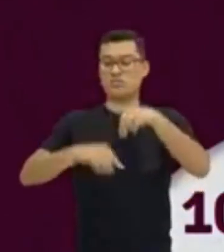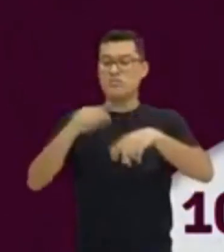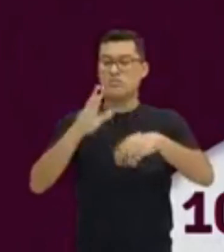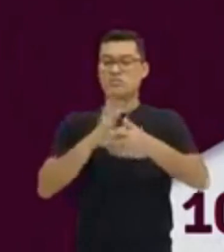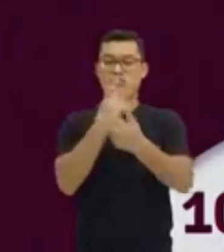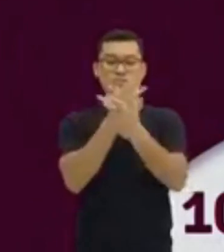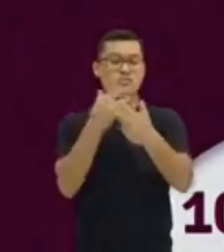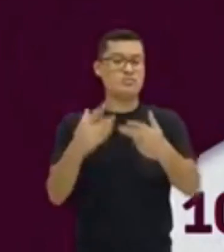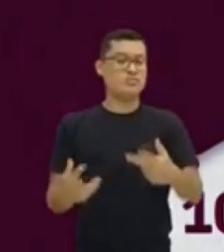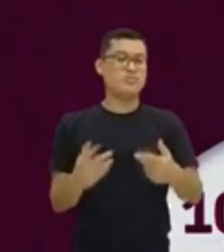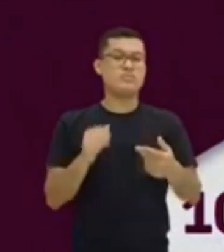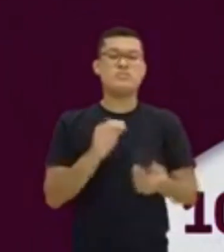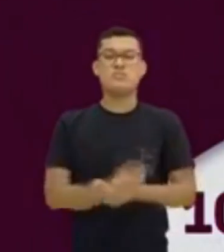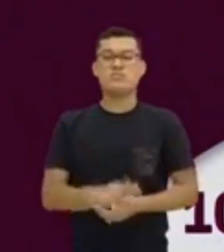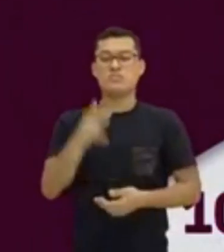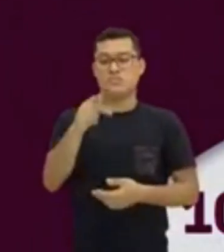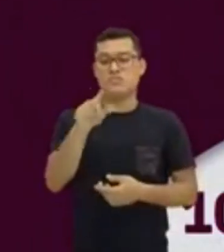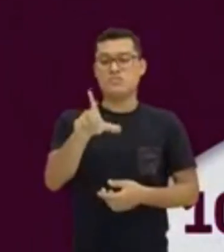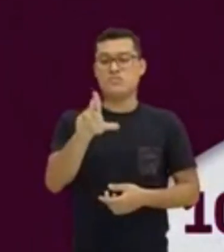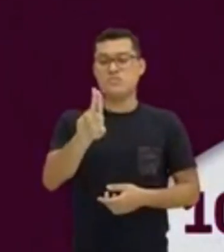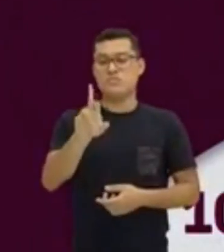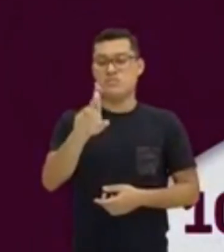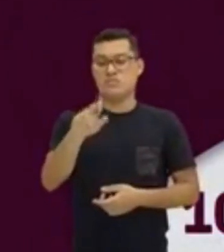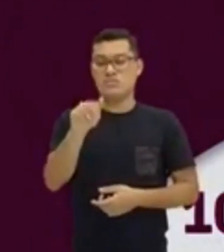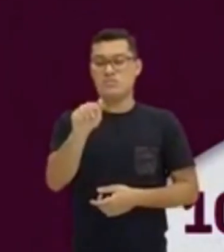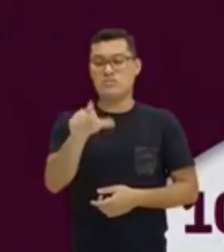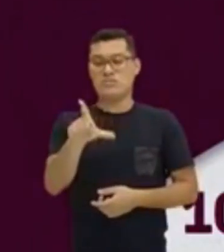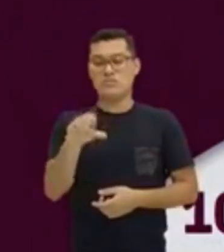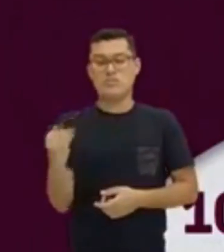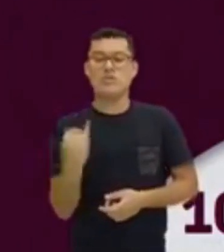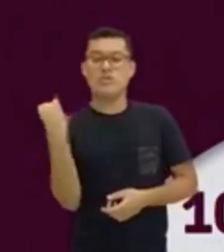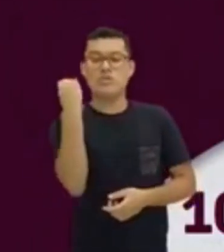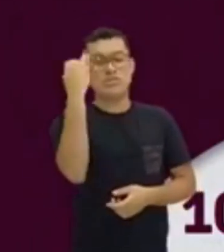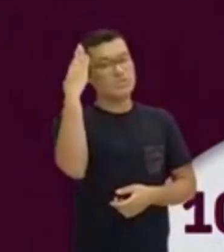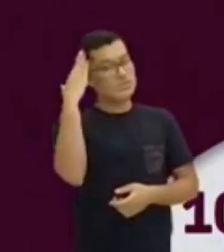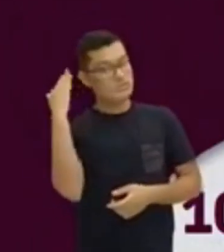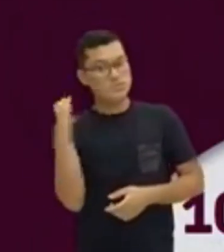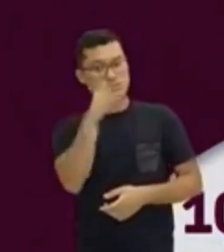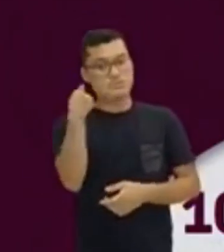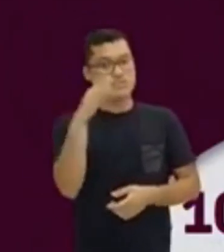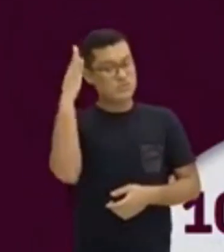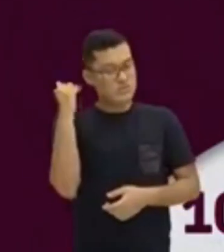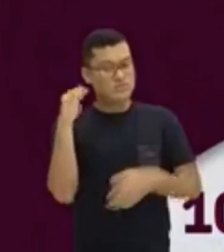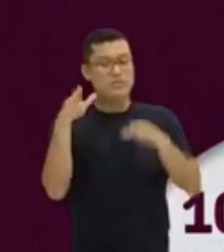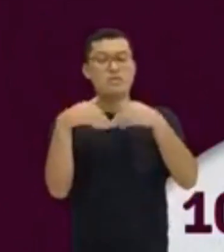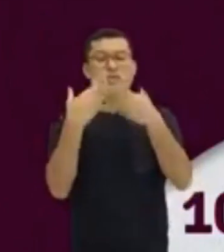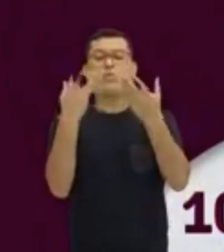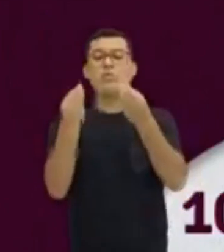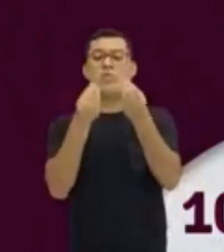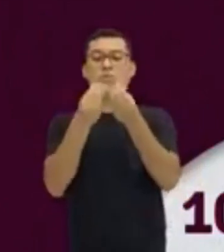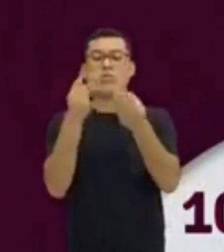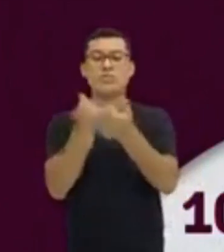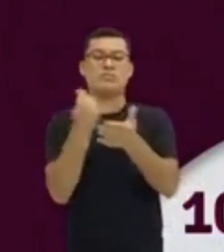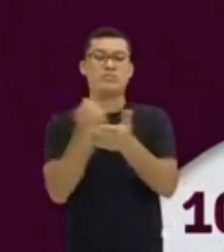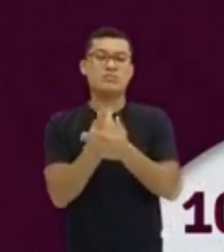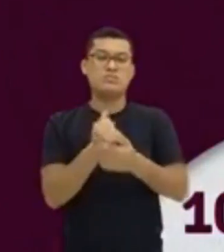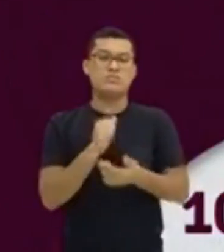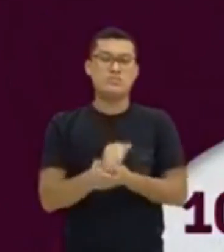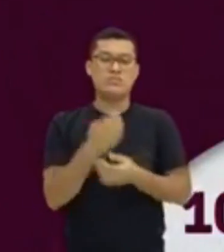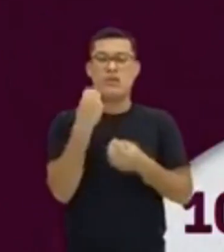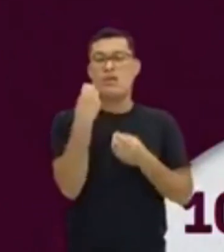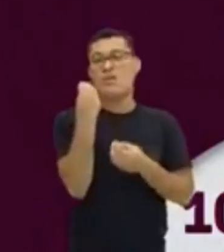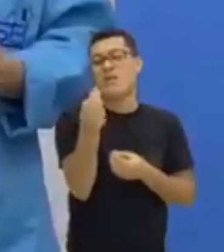Então, essa a parte do plural. Então, o importante é você saber qual é a função desse pronome. Para que ele vai me servir?